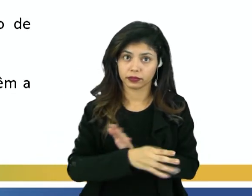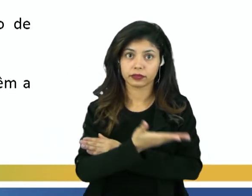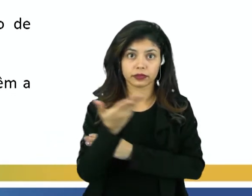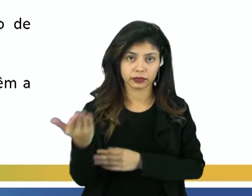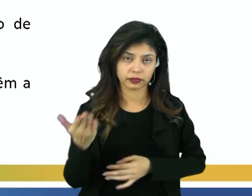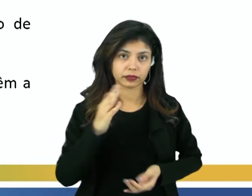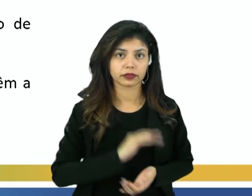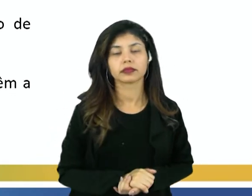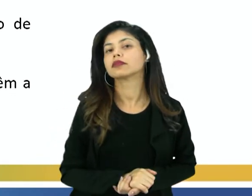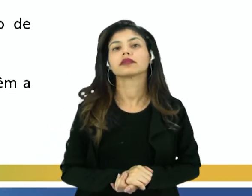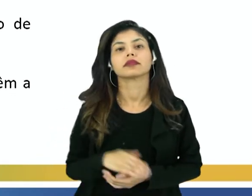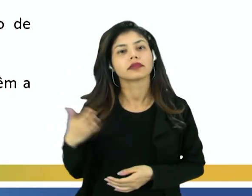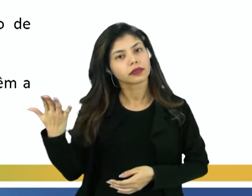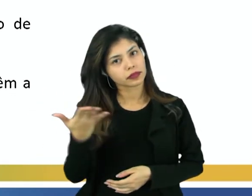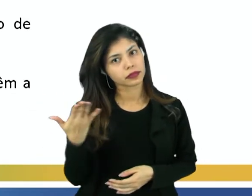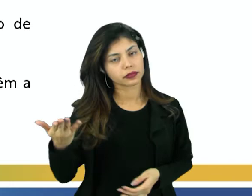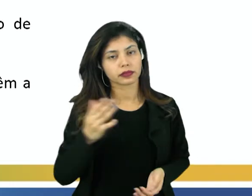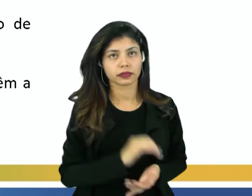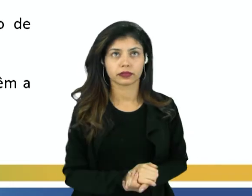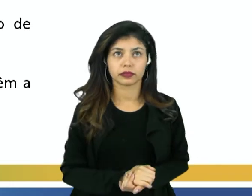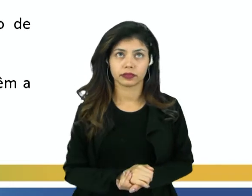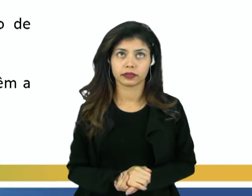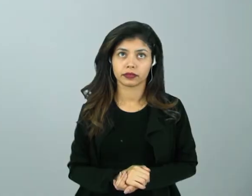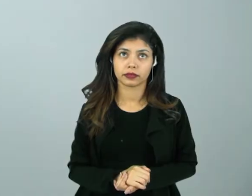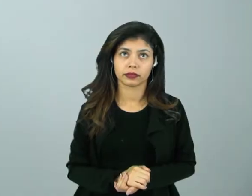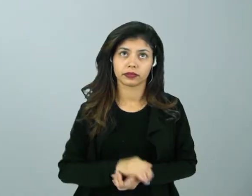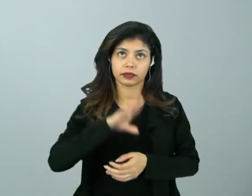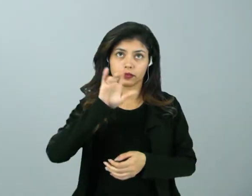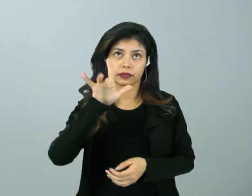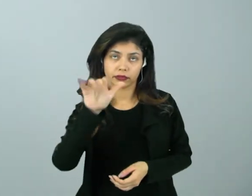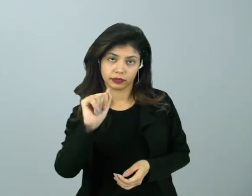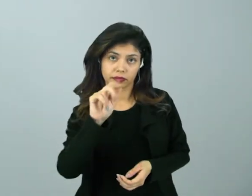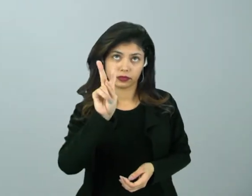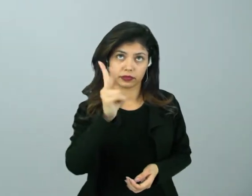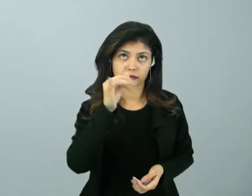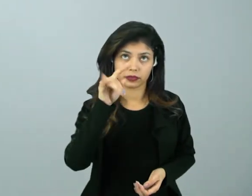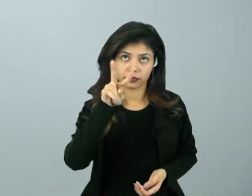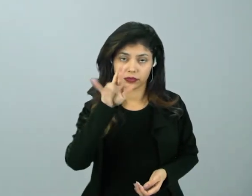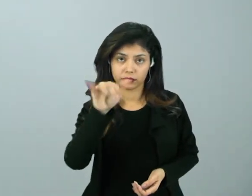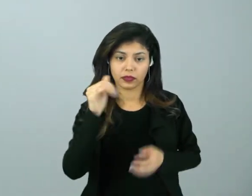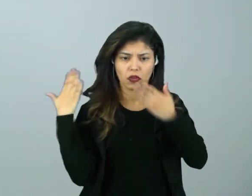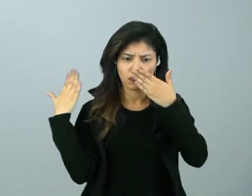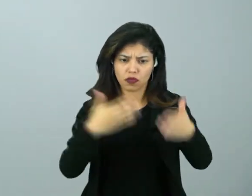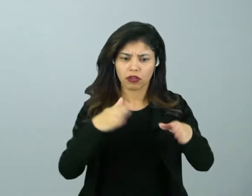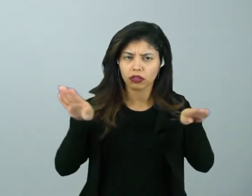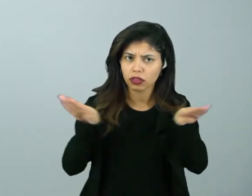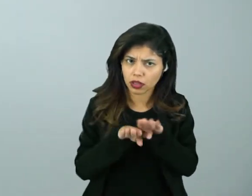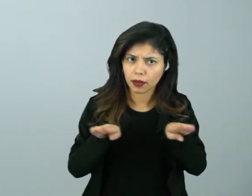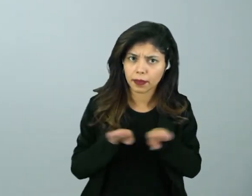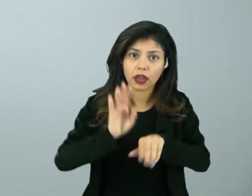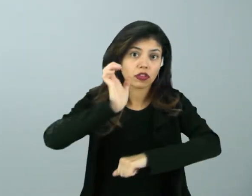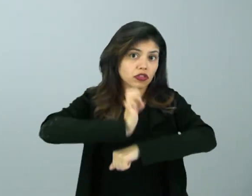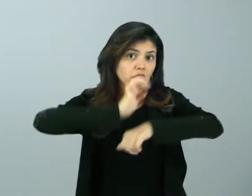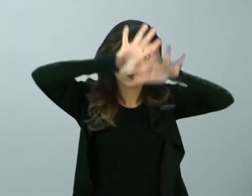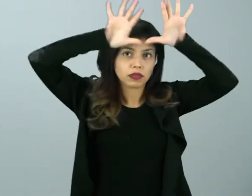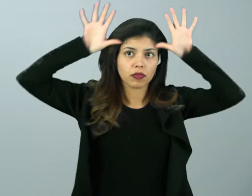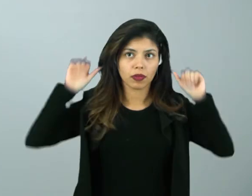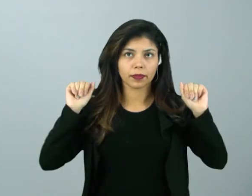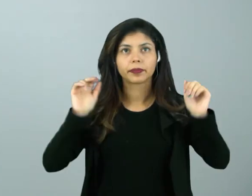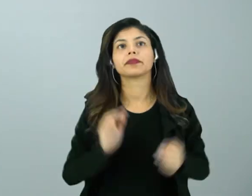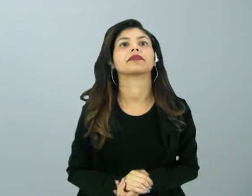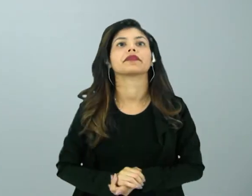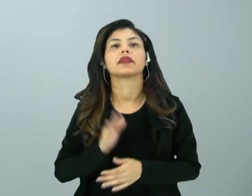preparamos para você, baseado nas bacias hidrográficas da Amazônia e com foco também na do estado do Acre.